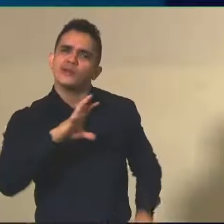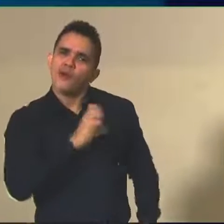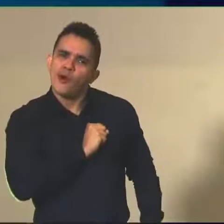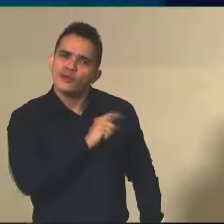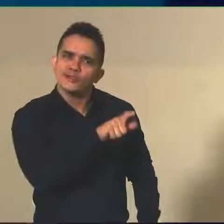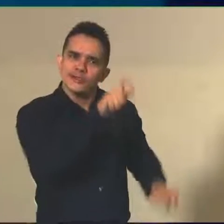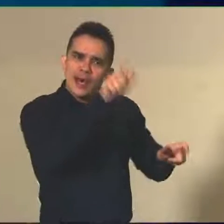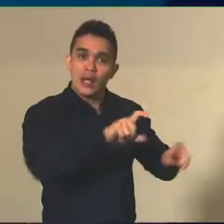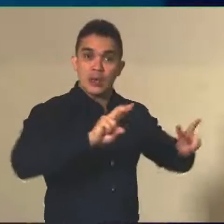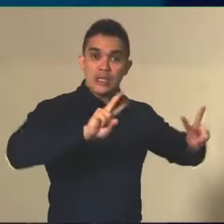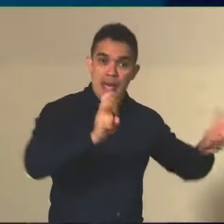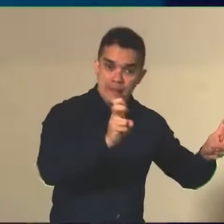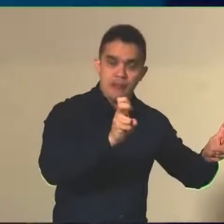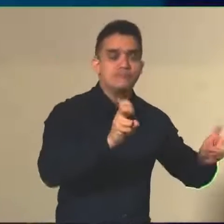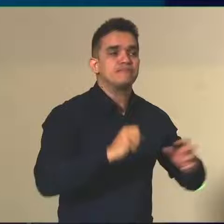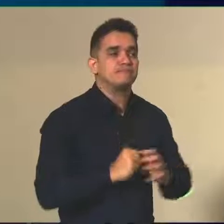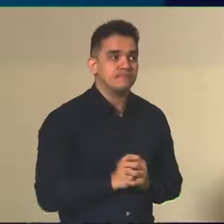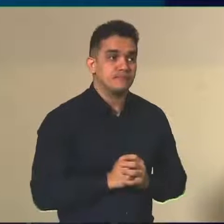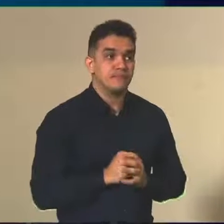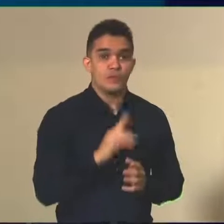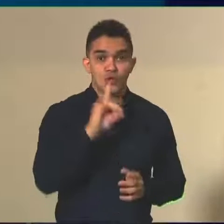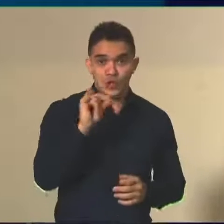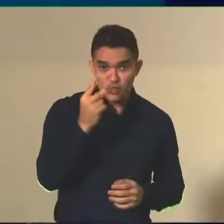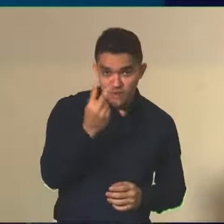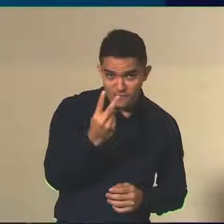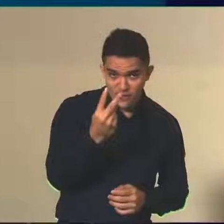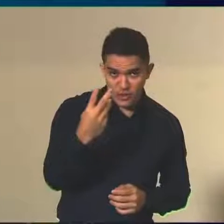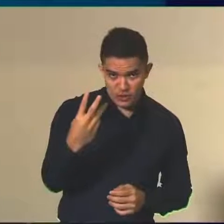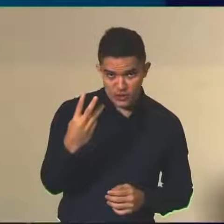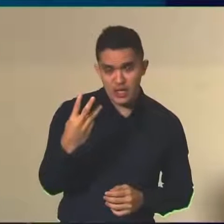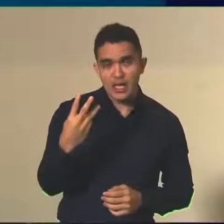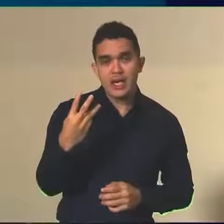Dia 23 já disse, o gabarito vai ser publicado no dia 18,